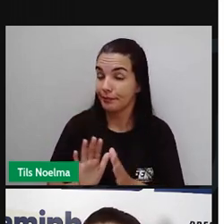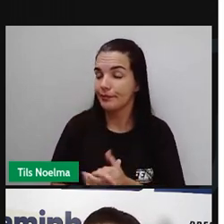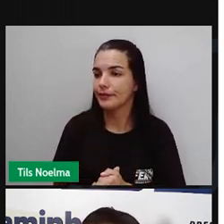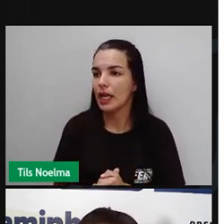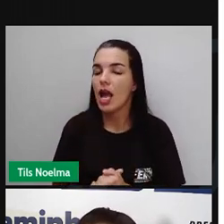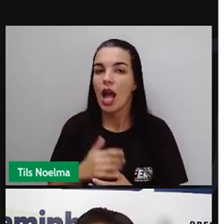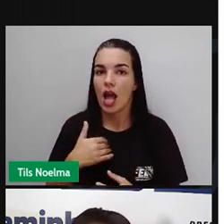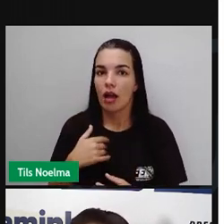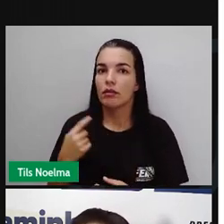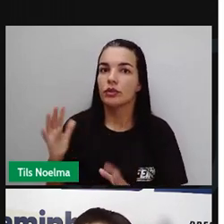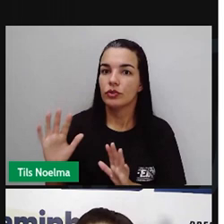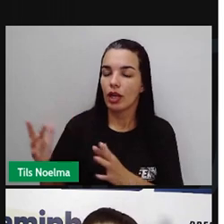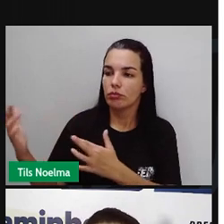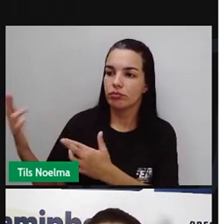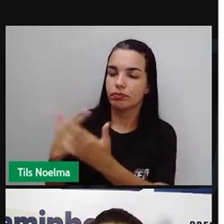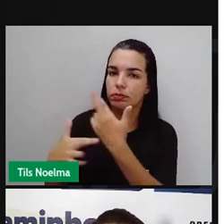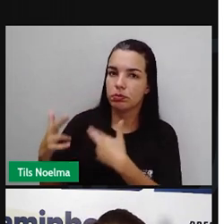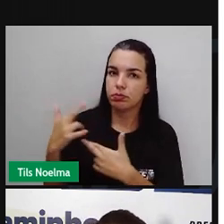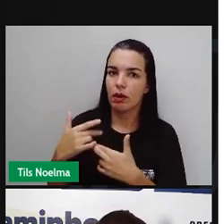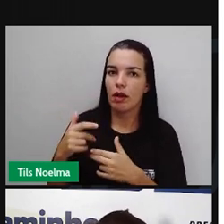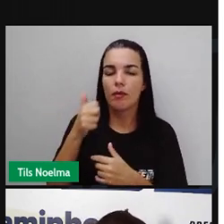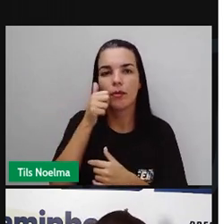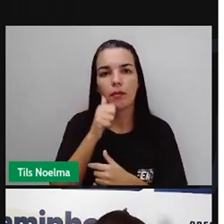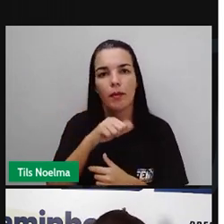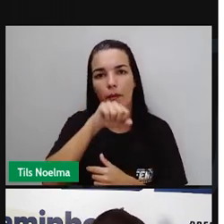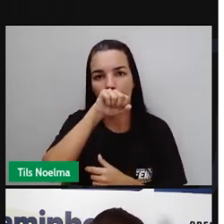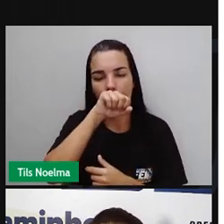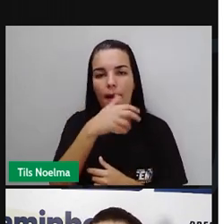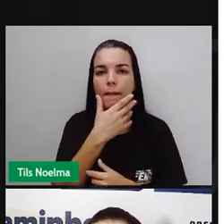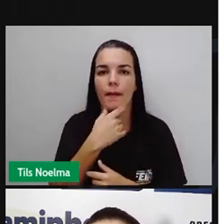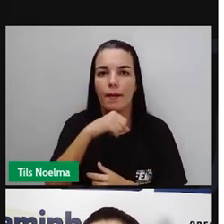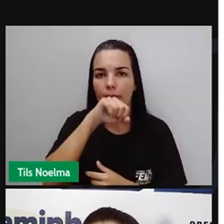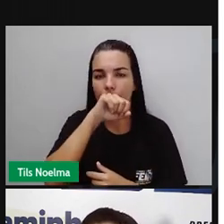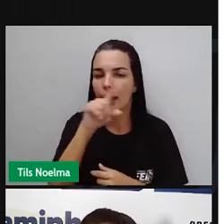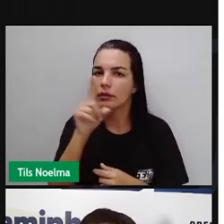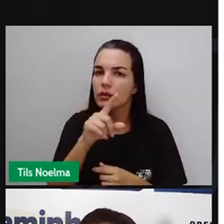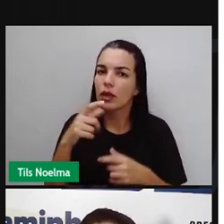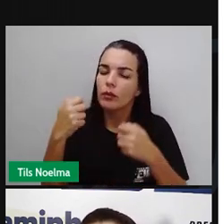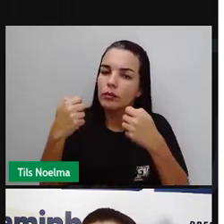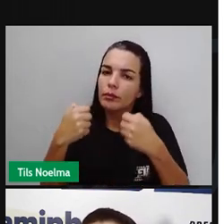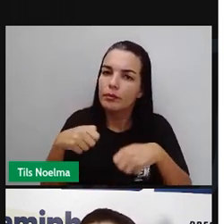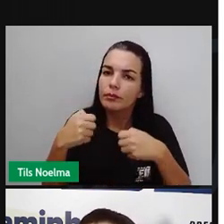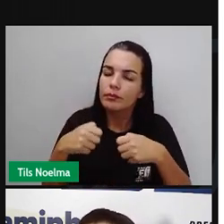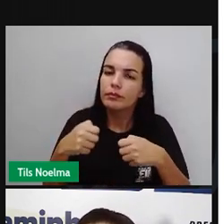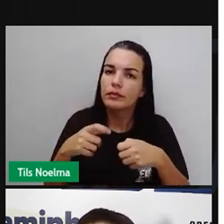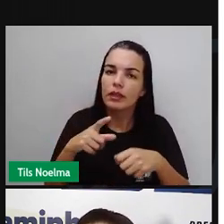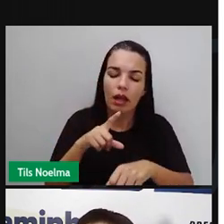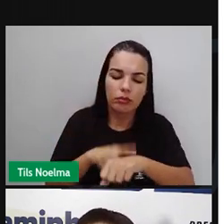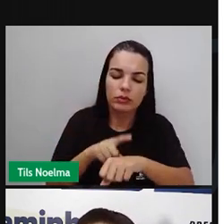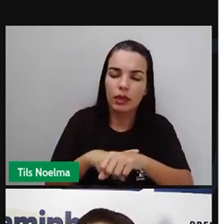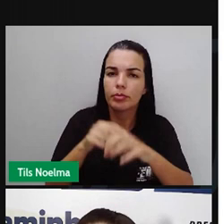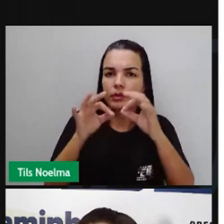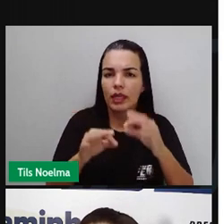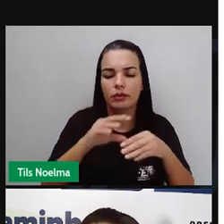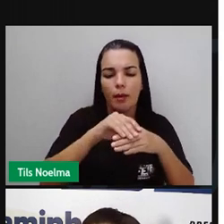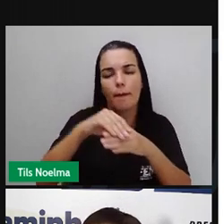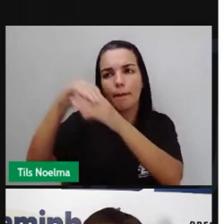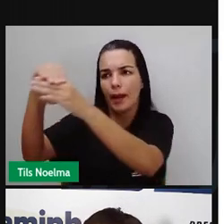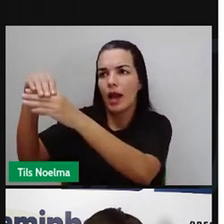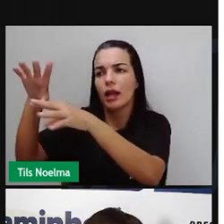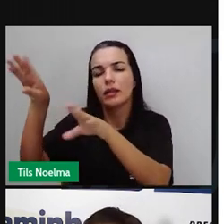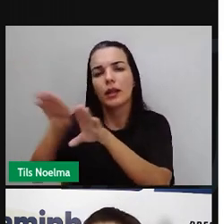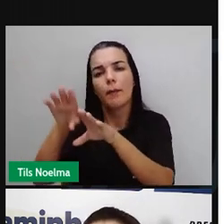alunos não os pais nesse caso não estão pegando essas atividades no tempo correto não estão entregando no tempo